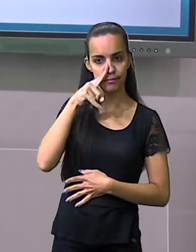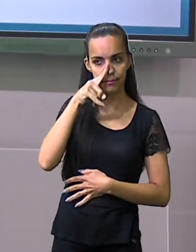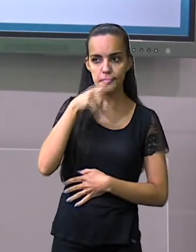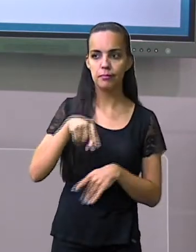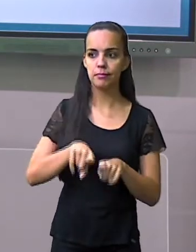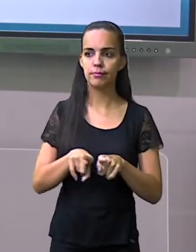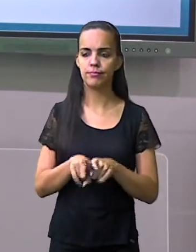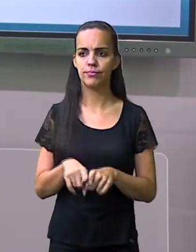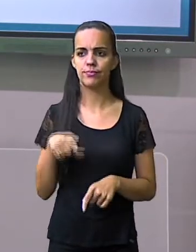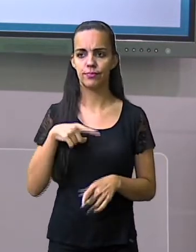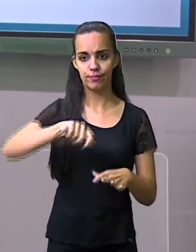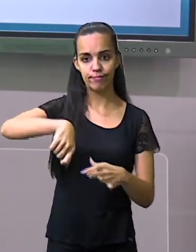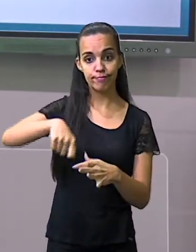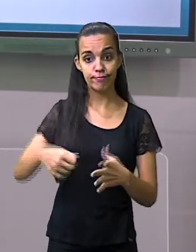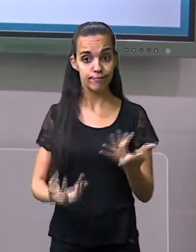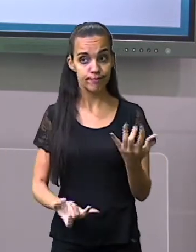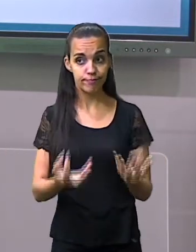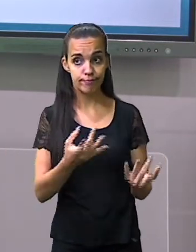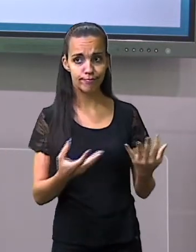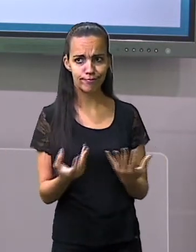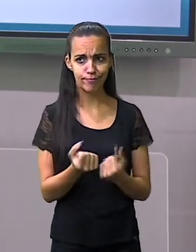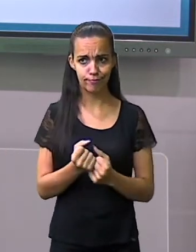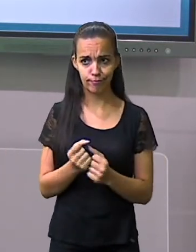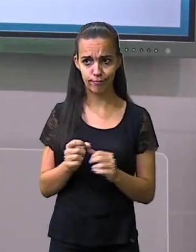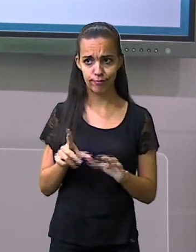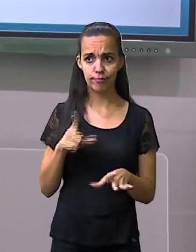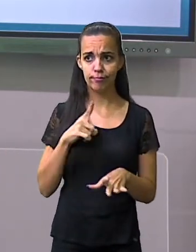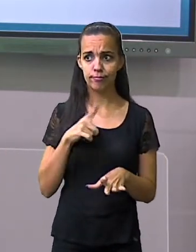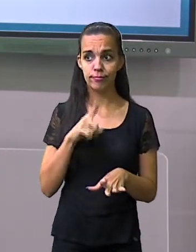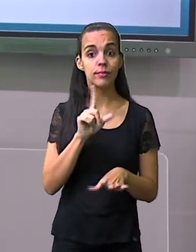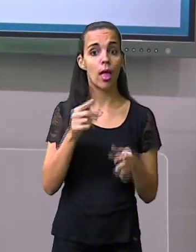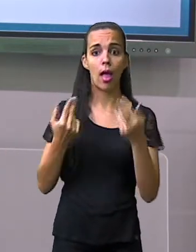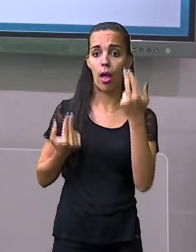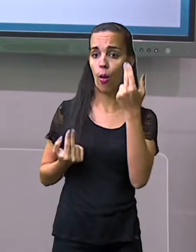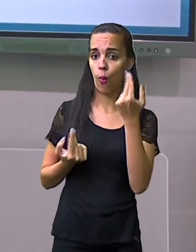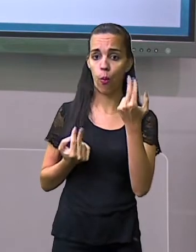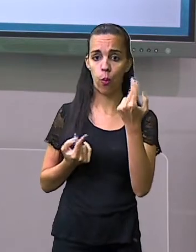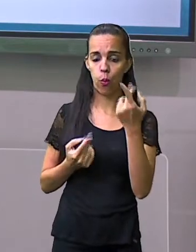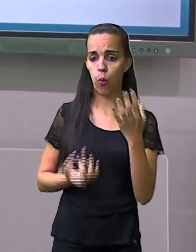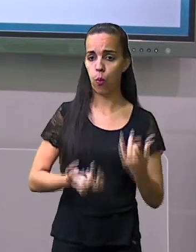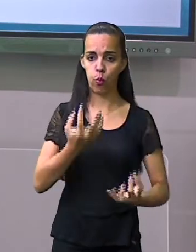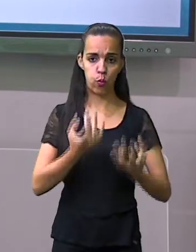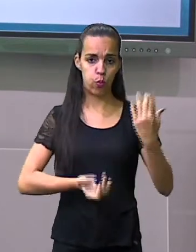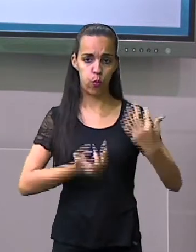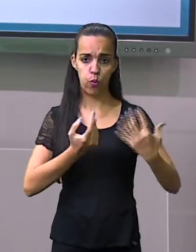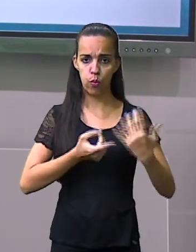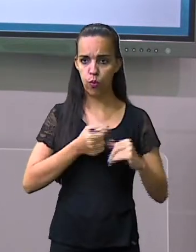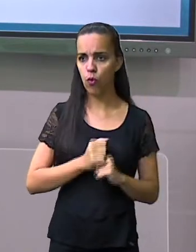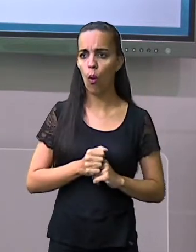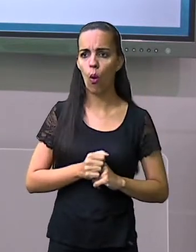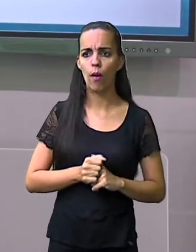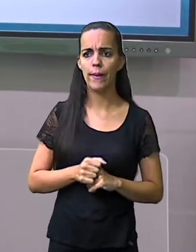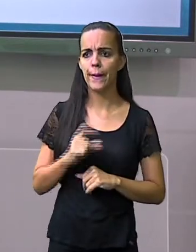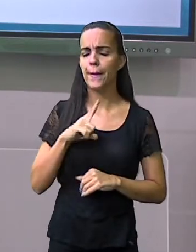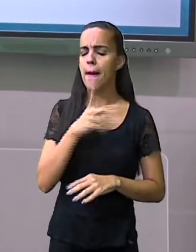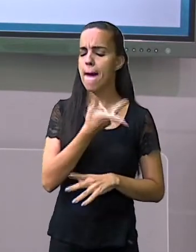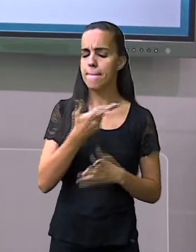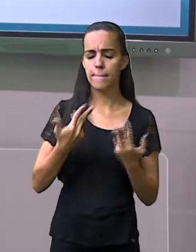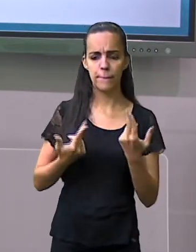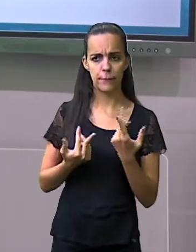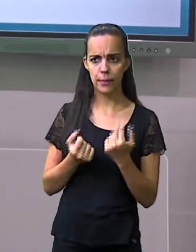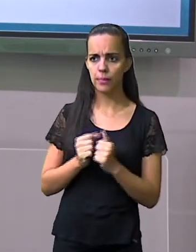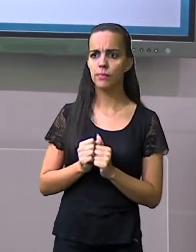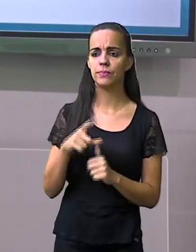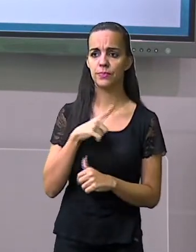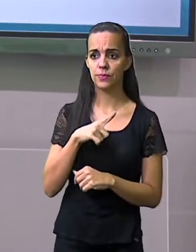O fogão, o fogão, ele tem um fogo igual a fogueira, não é isso? É lógico que se ele estiver desligado, não, mas se o